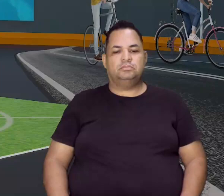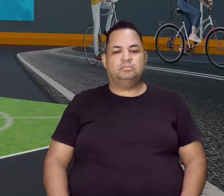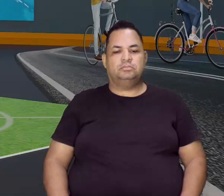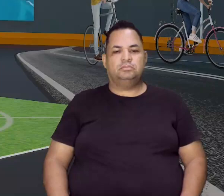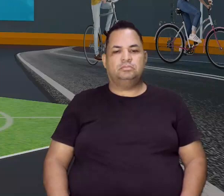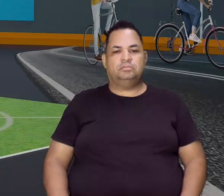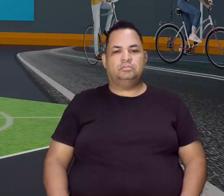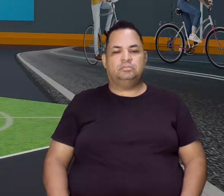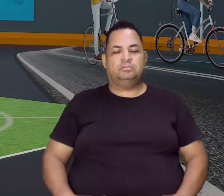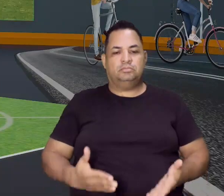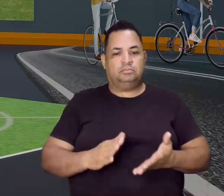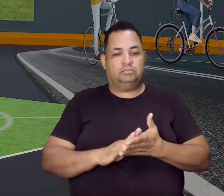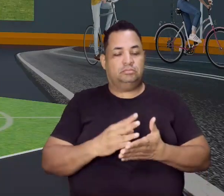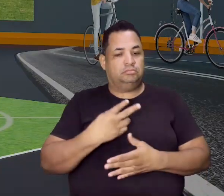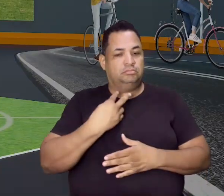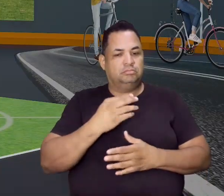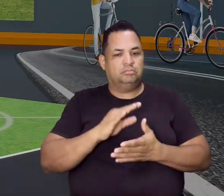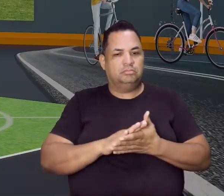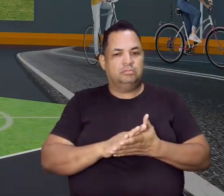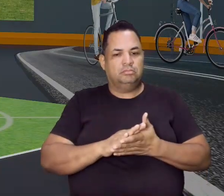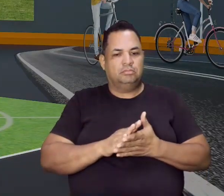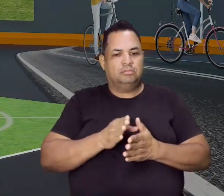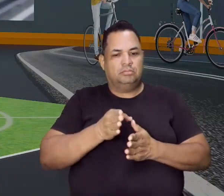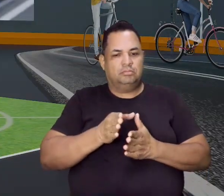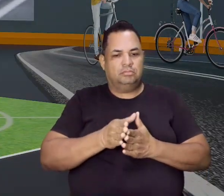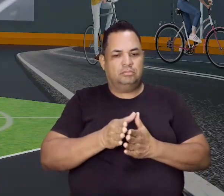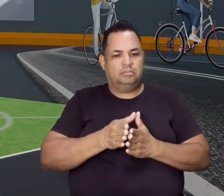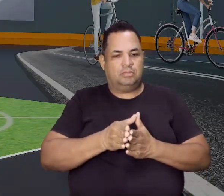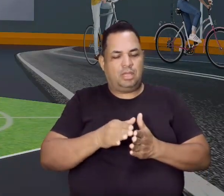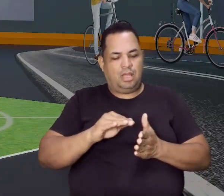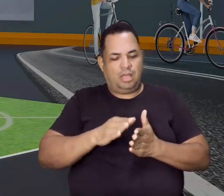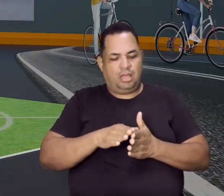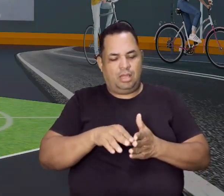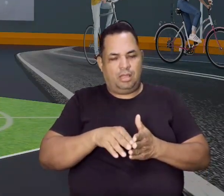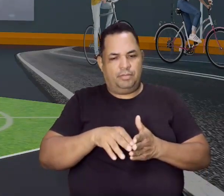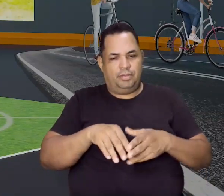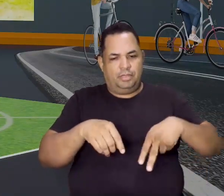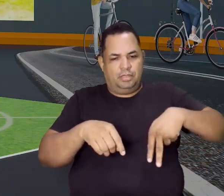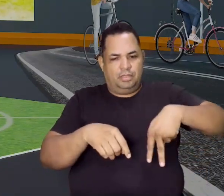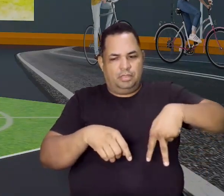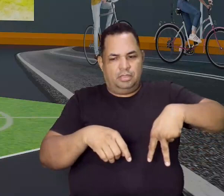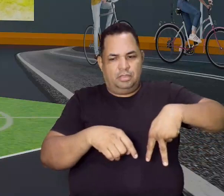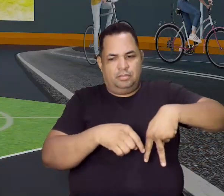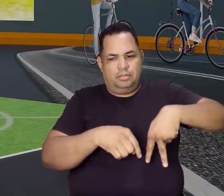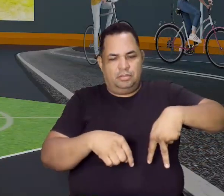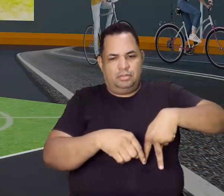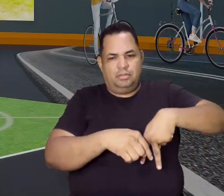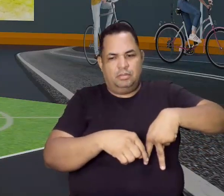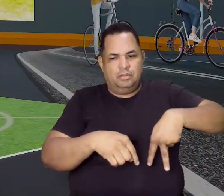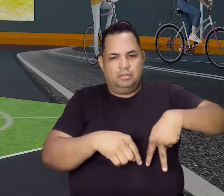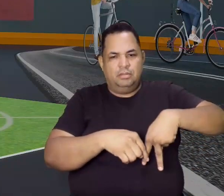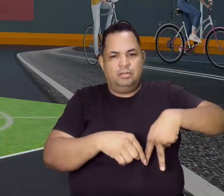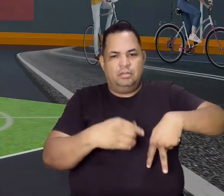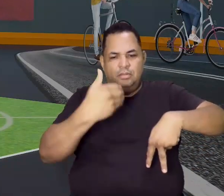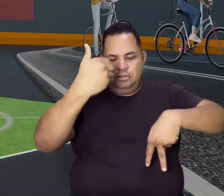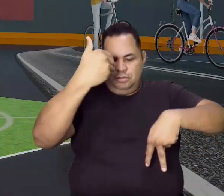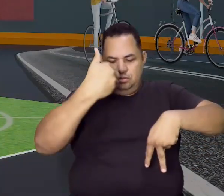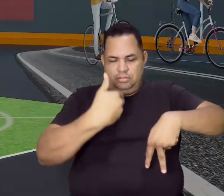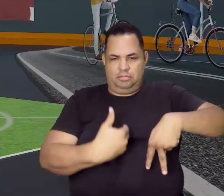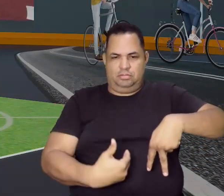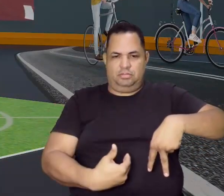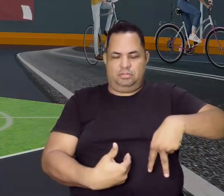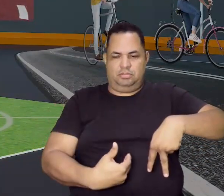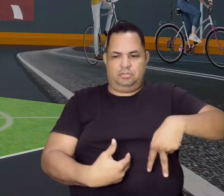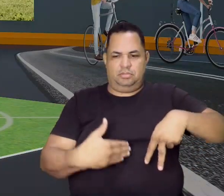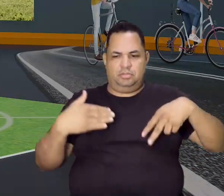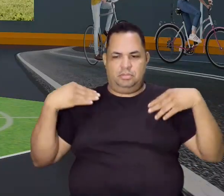você fizer isso, com certeza você vai pro chão. Então, abre da largura aqui, ó, do teu ombro, tá? Abre da largura aqui do